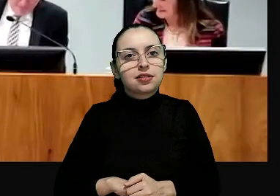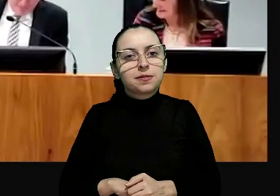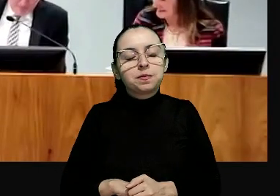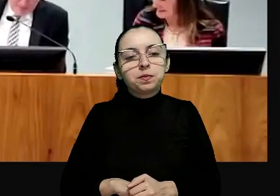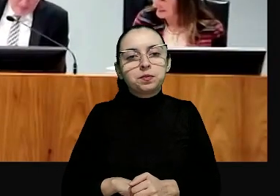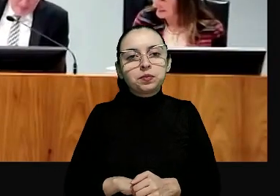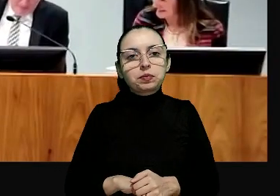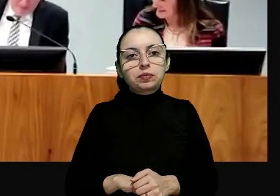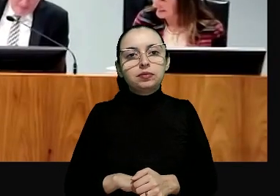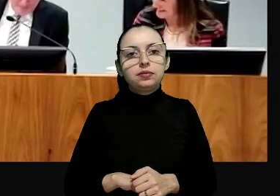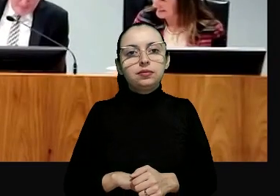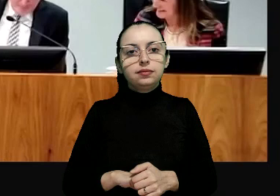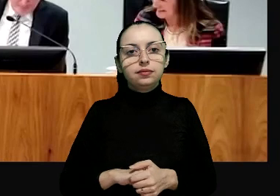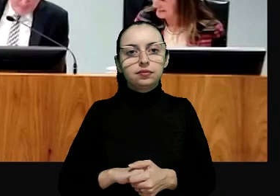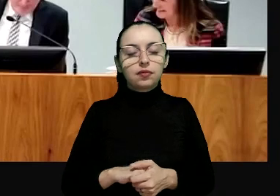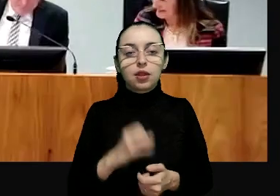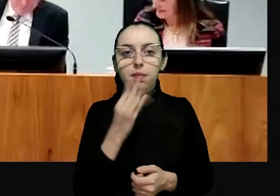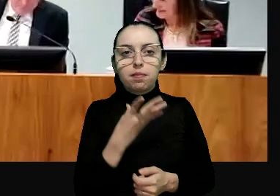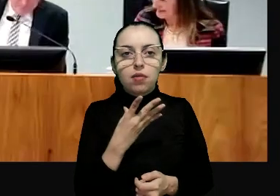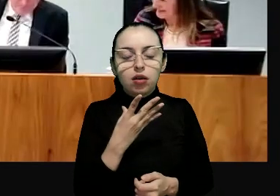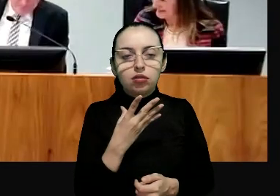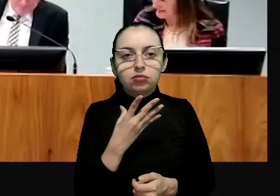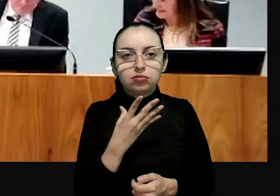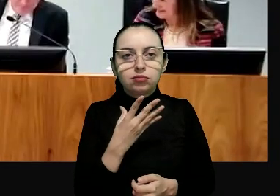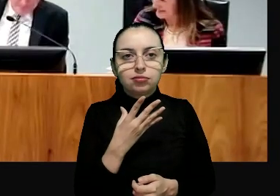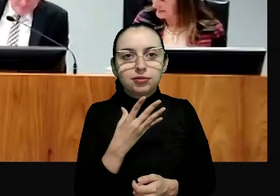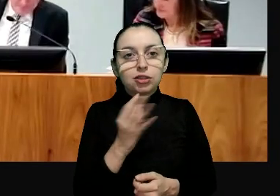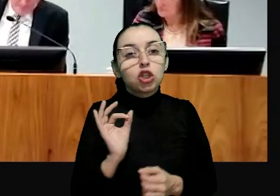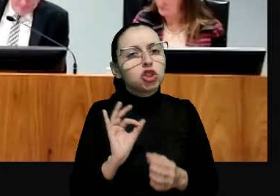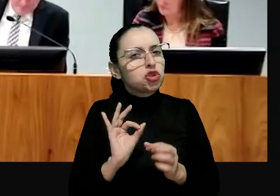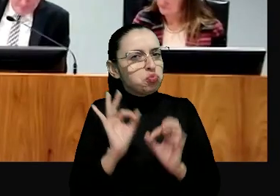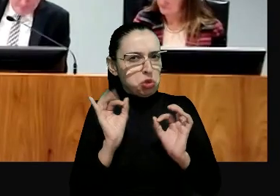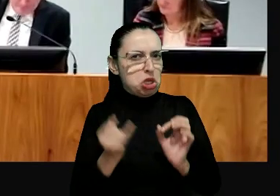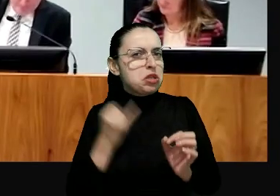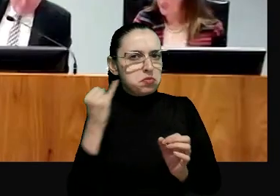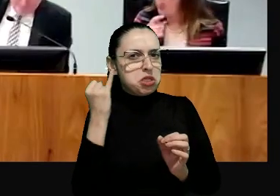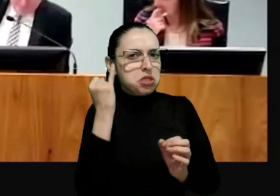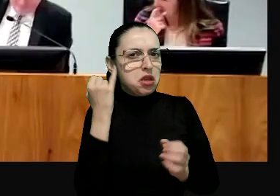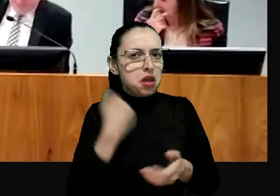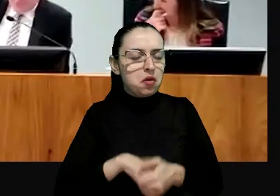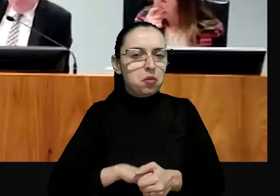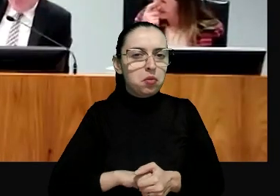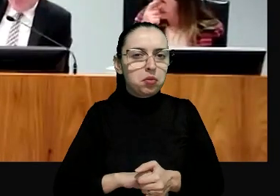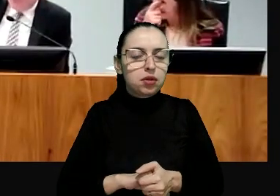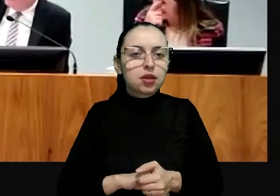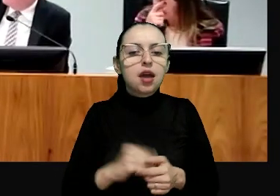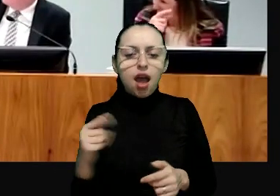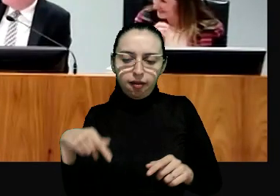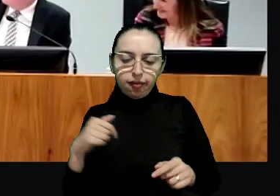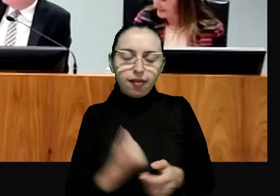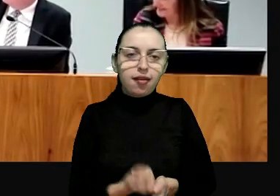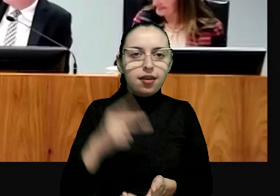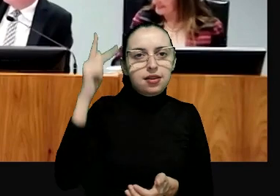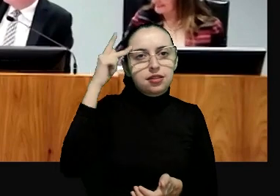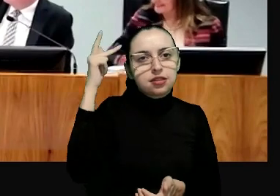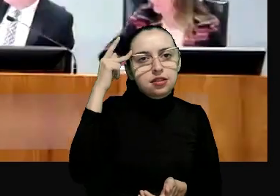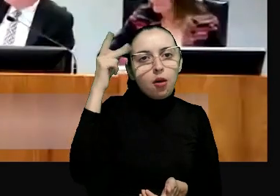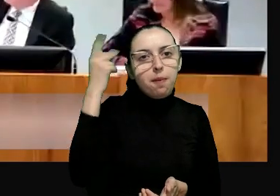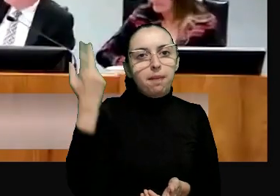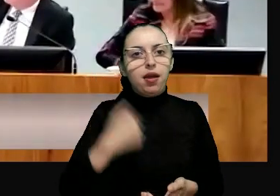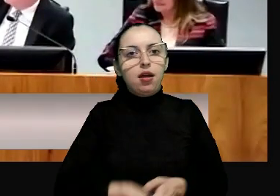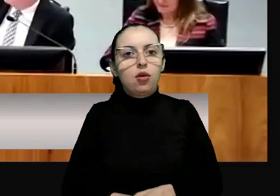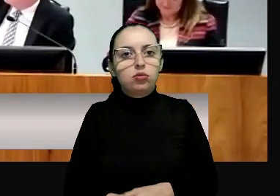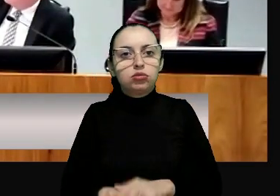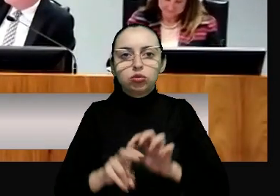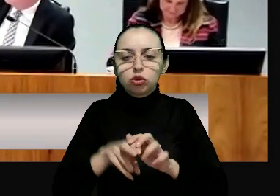desfrutada a palestra Bom, é a cereja do bolo estar em São Paulo e nesse momento